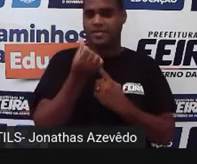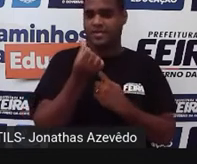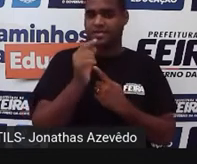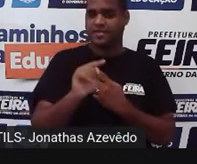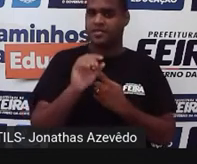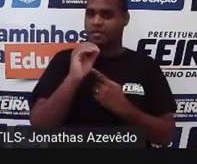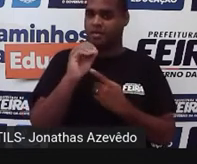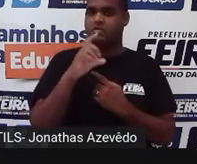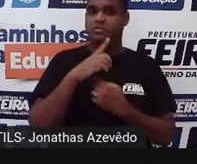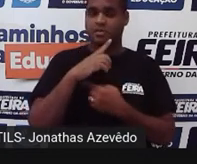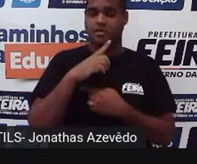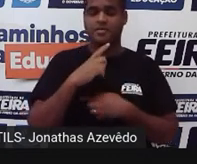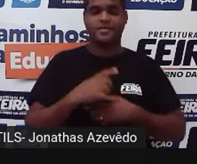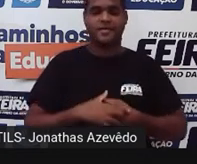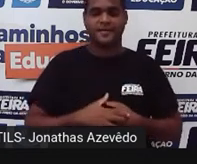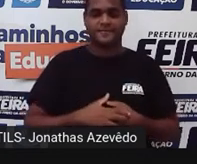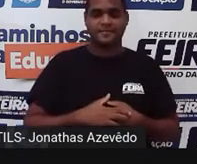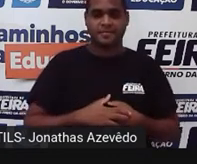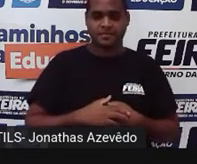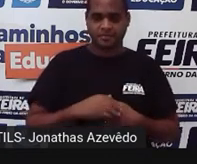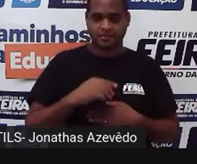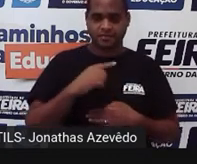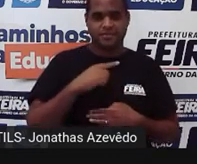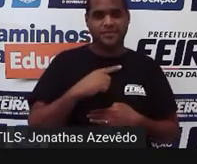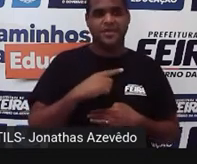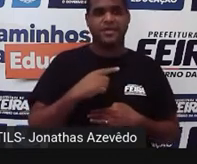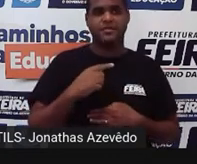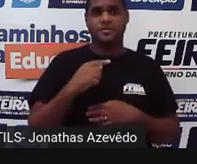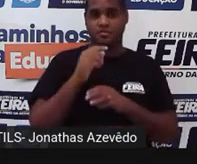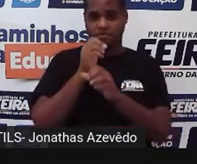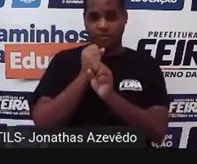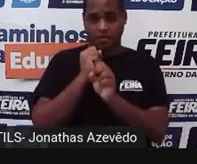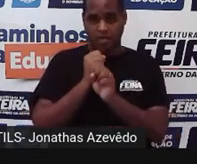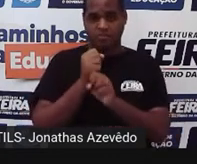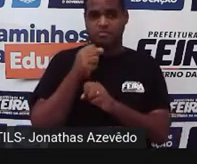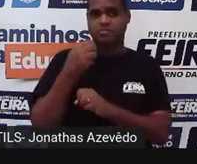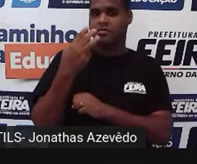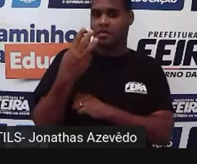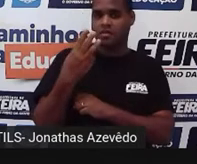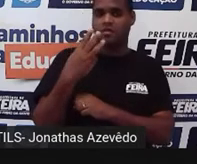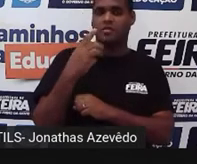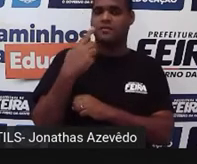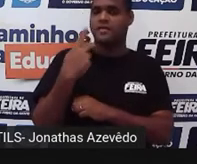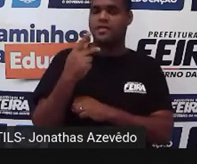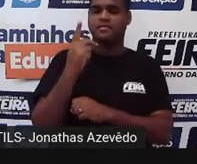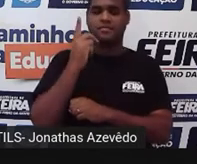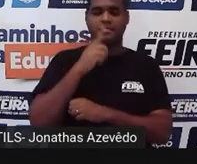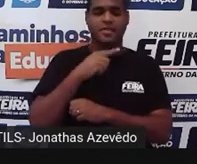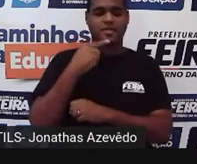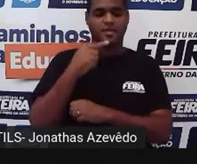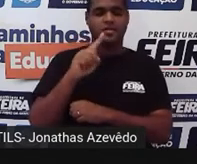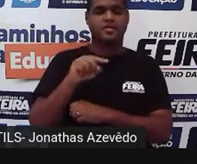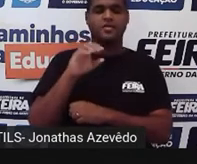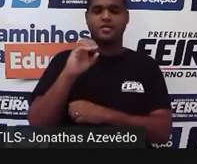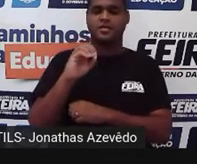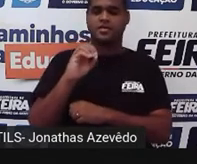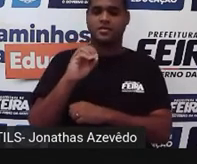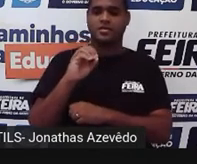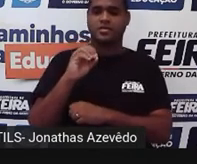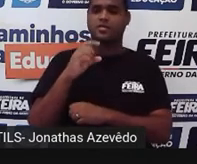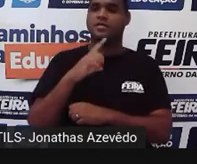uma nota 6 Unidade 2 o peso também é 3 só que agora você tirou uma nota 7